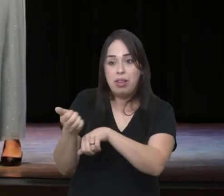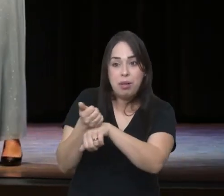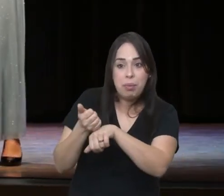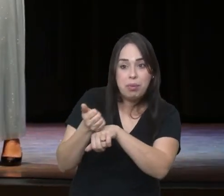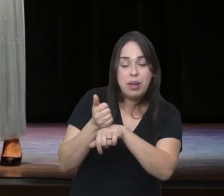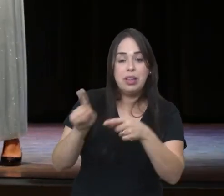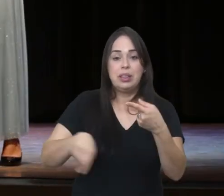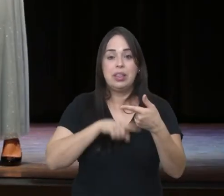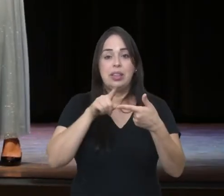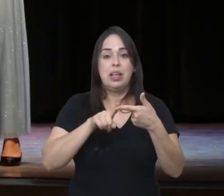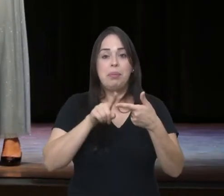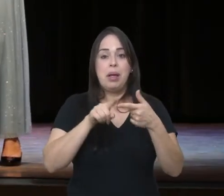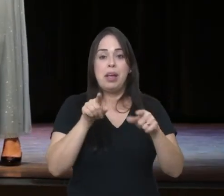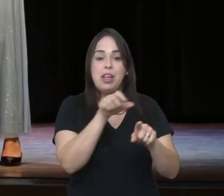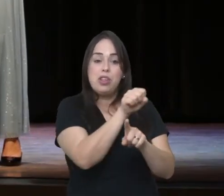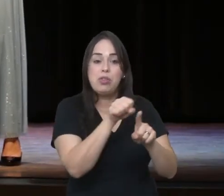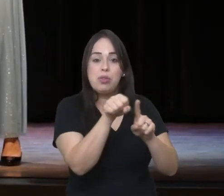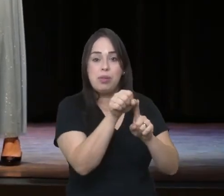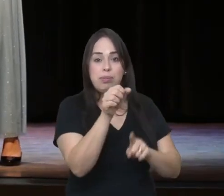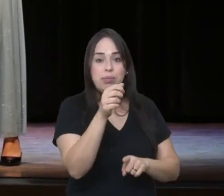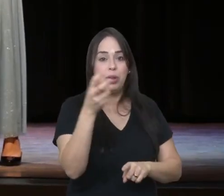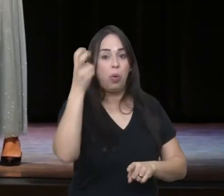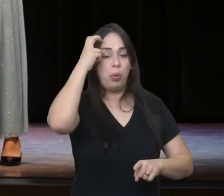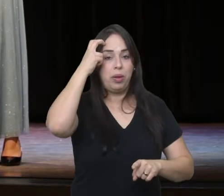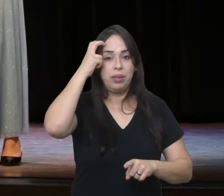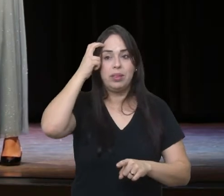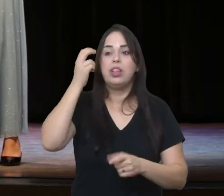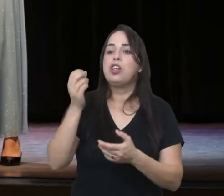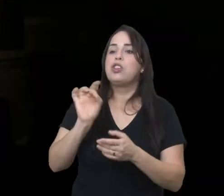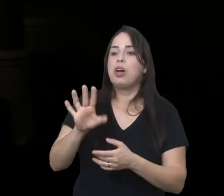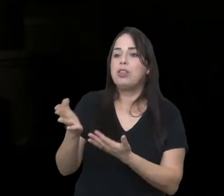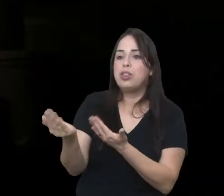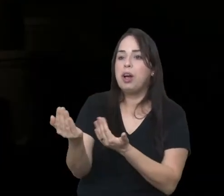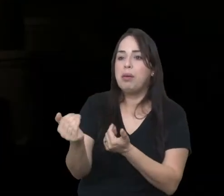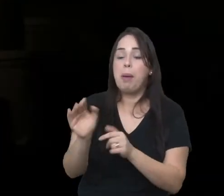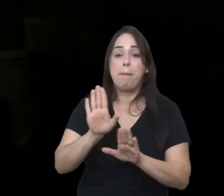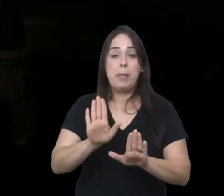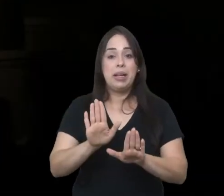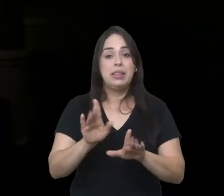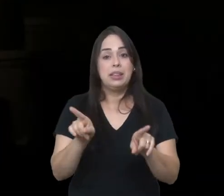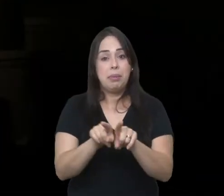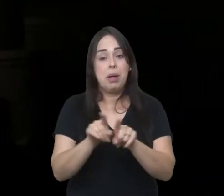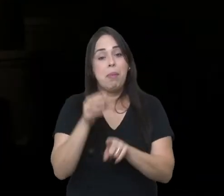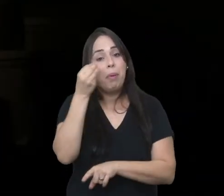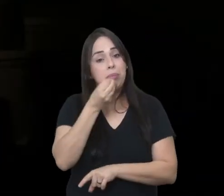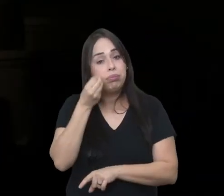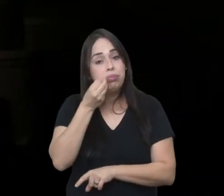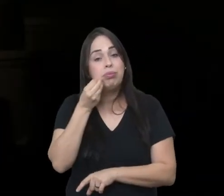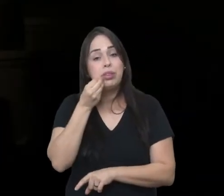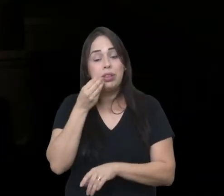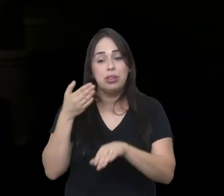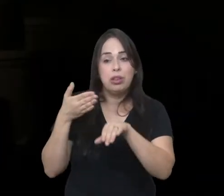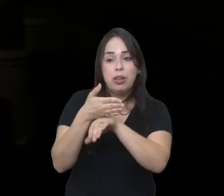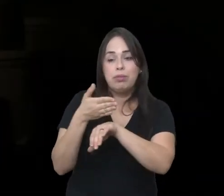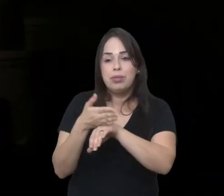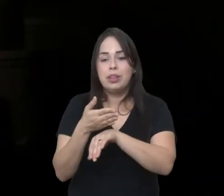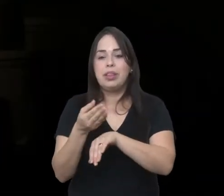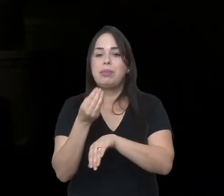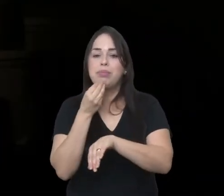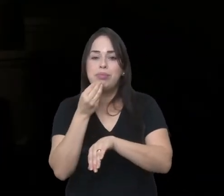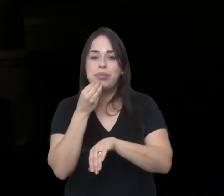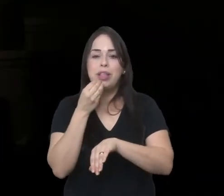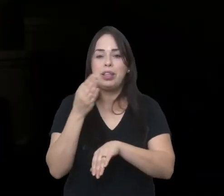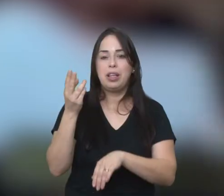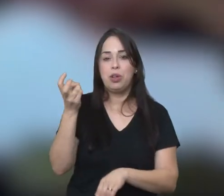cultural e profissional não apenas dos jovens que participam diretamente mas também sendo uma oportunidade de acesso à cultura para o